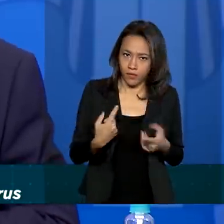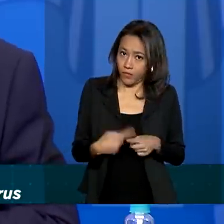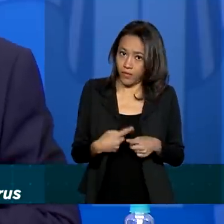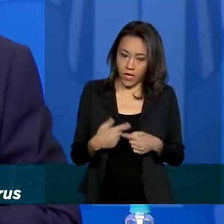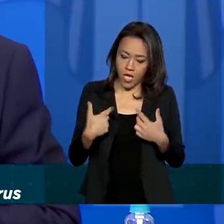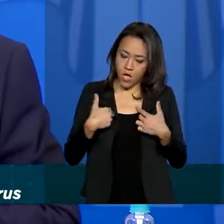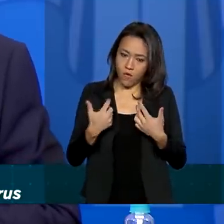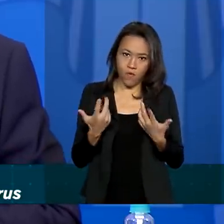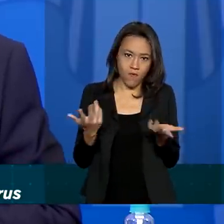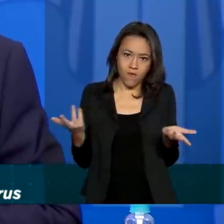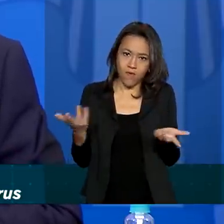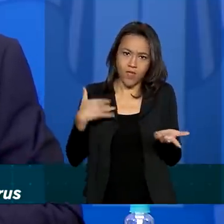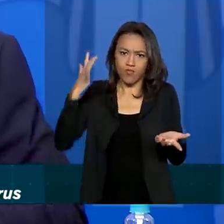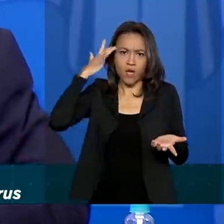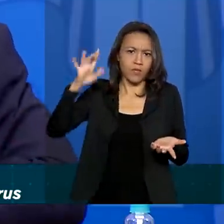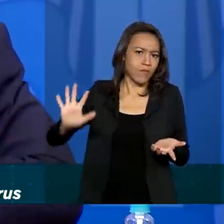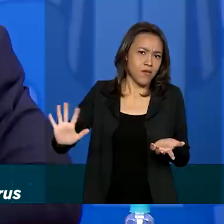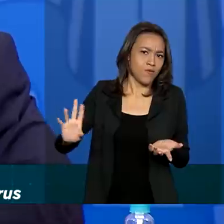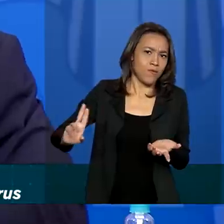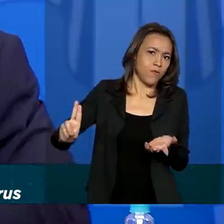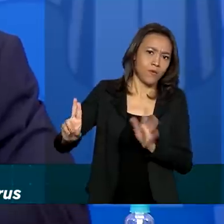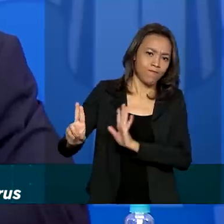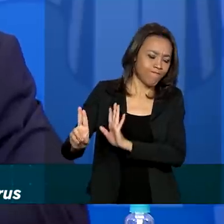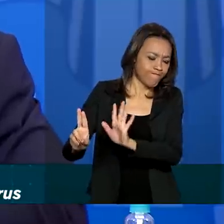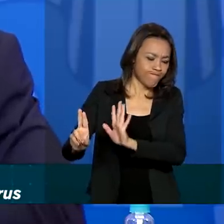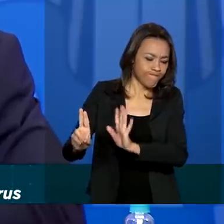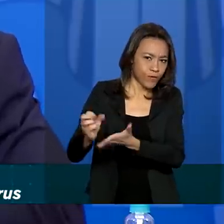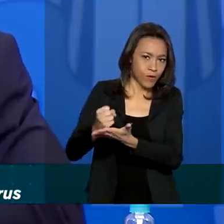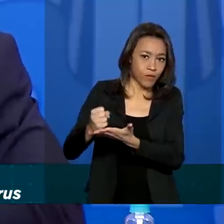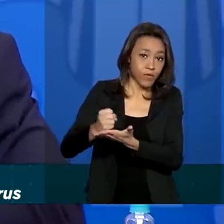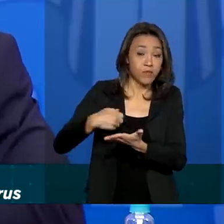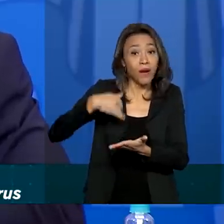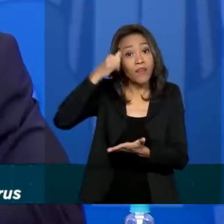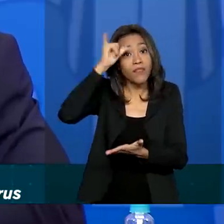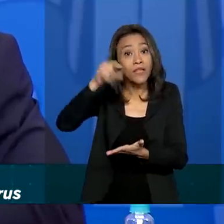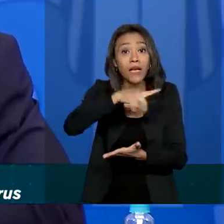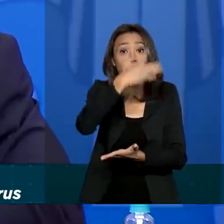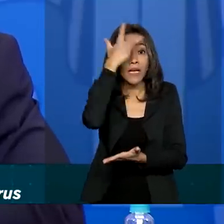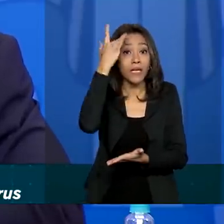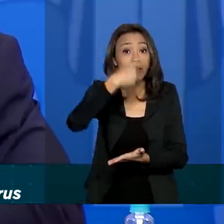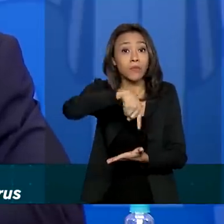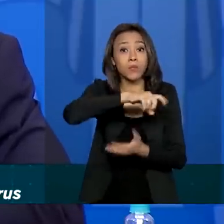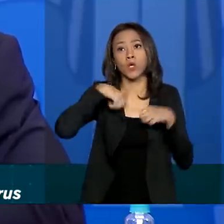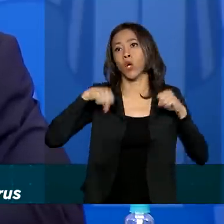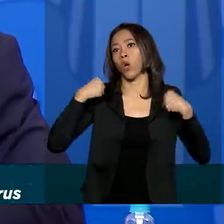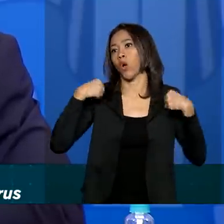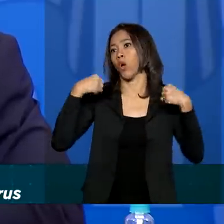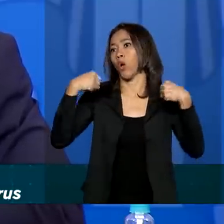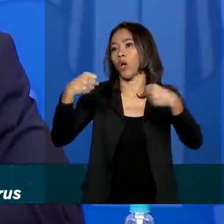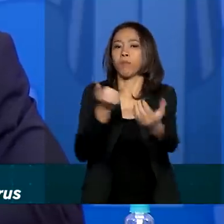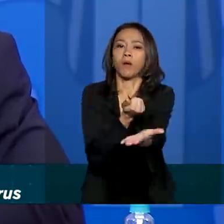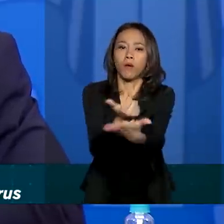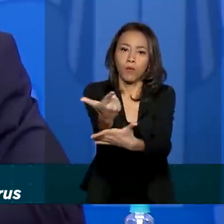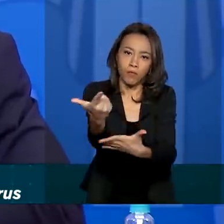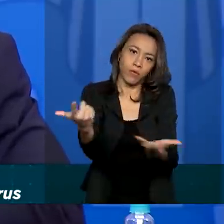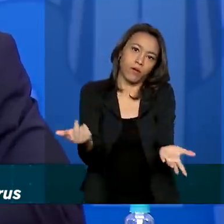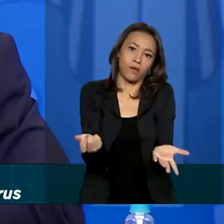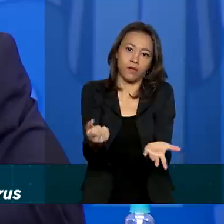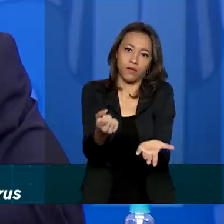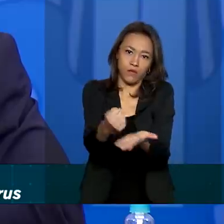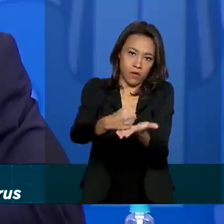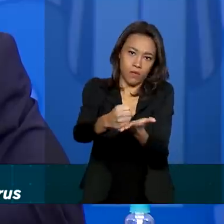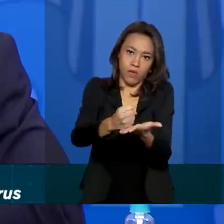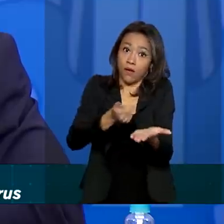questão de não saber esse nome para evitar uma correria em torno desse medicamento, enquanto ele não